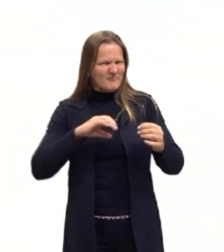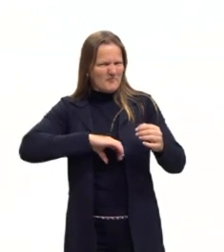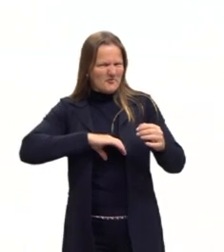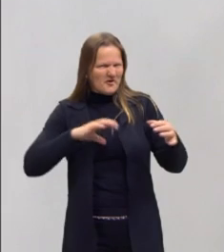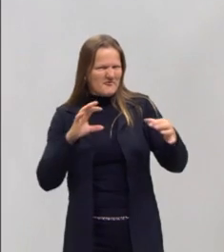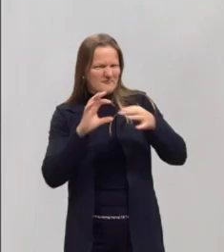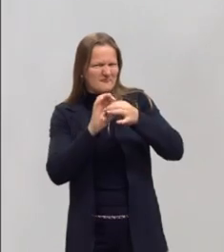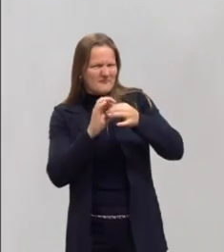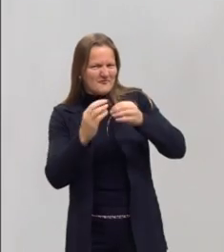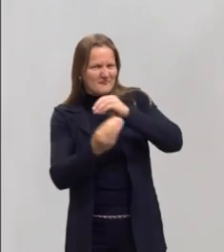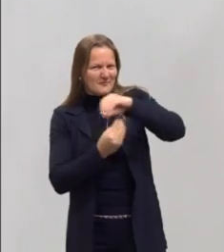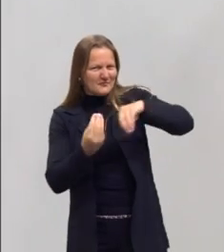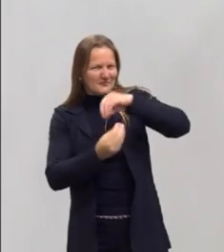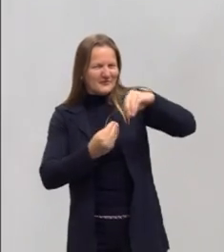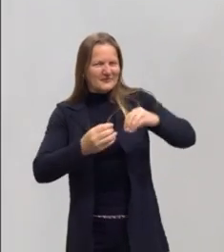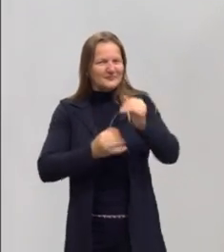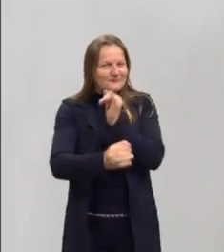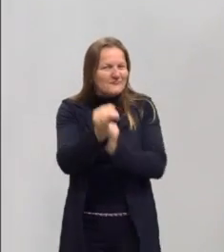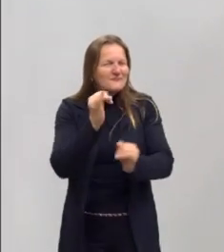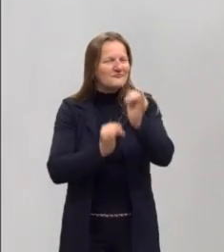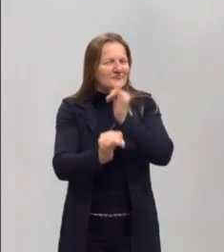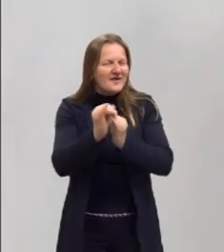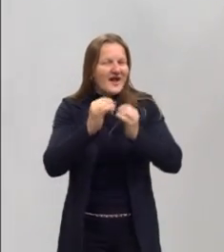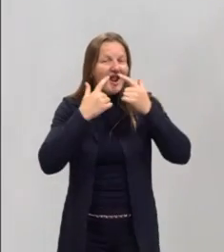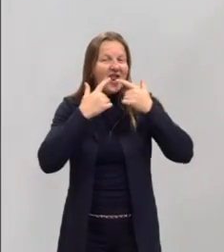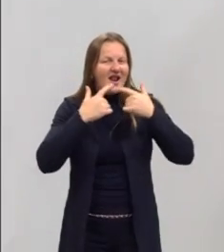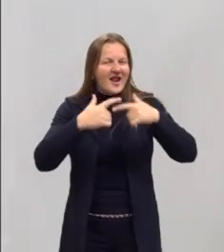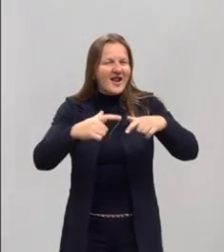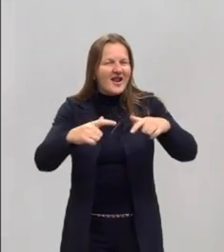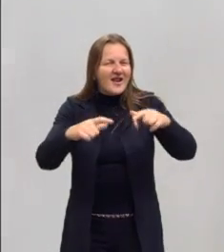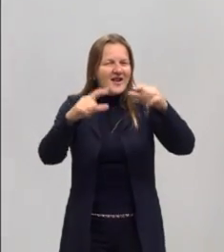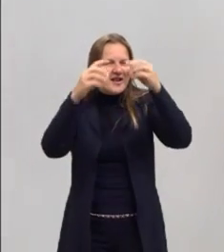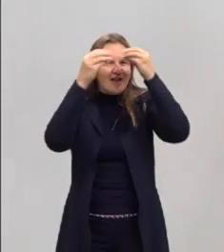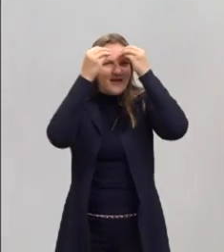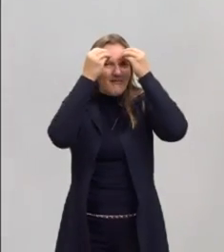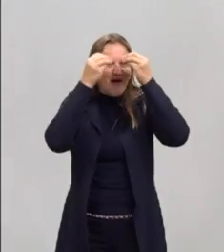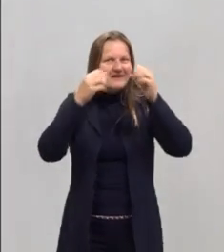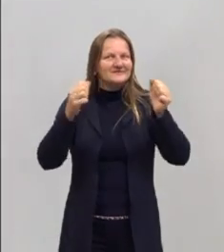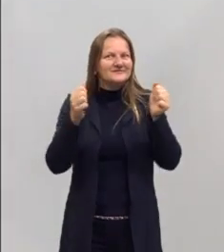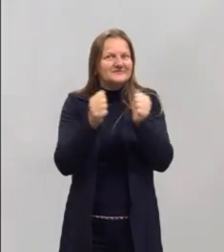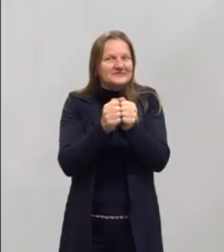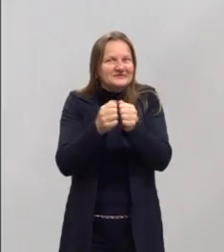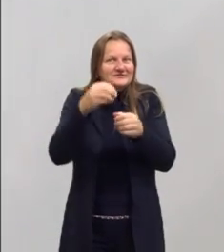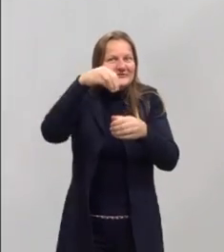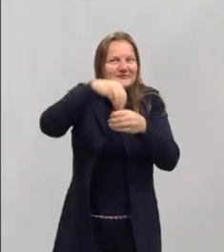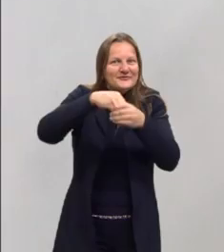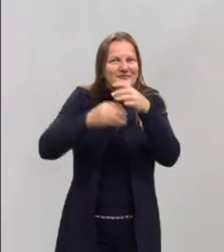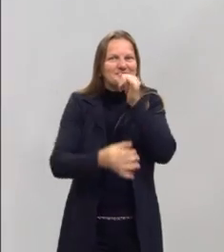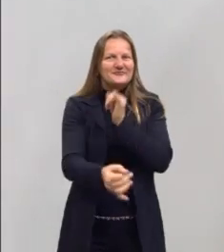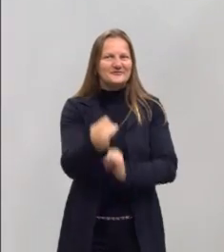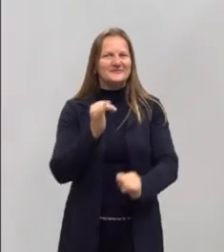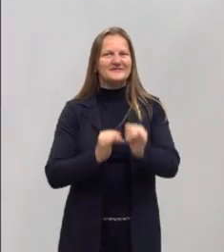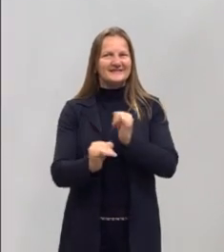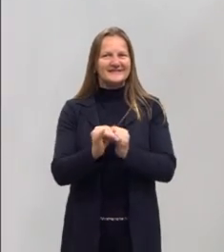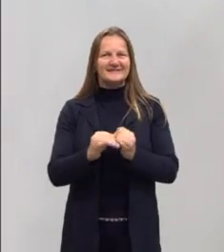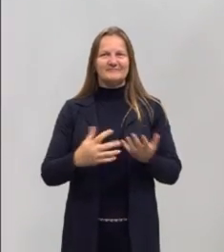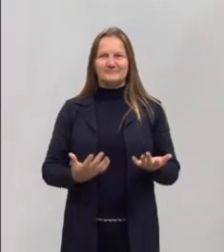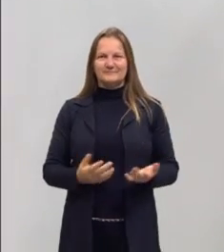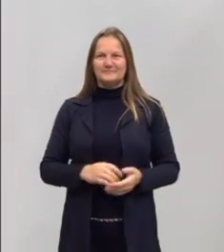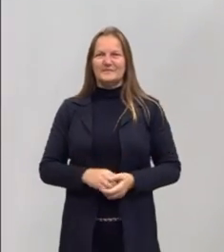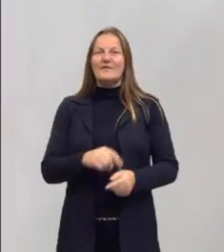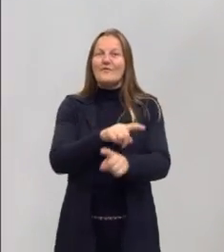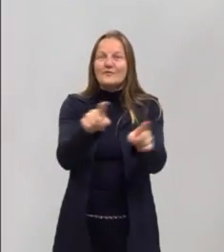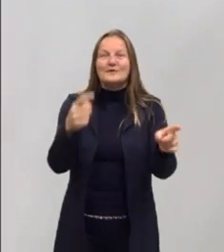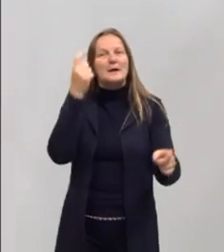sobre essa nossa linguagem que a gente tem na internet. E eu sei que vocês têm bastante a